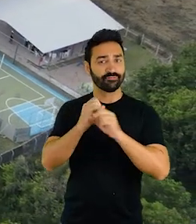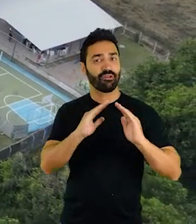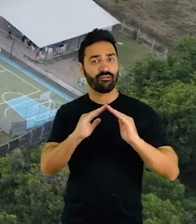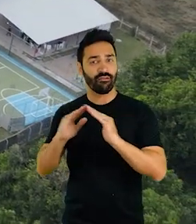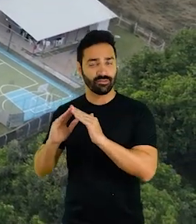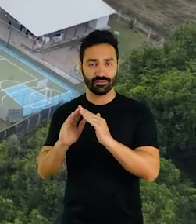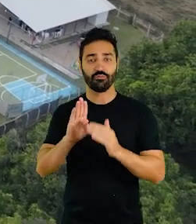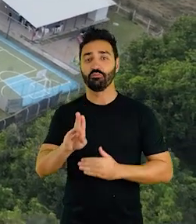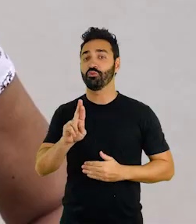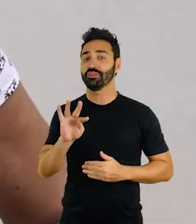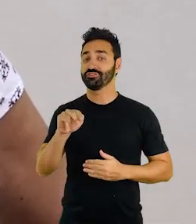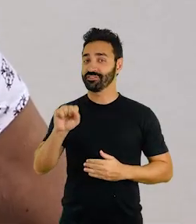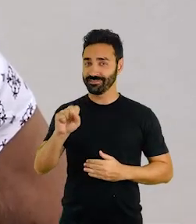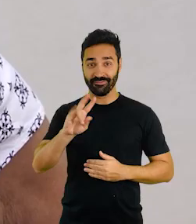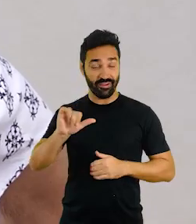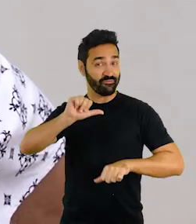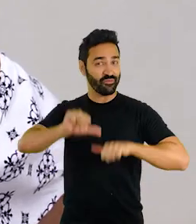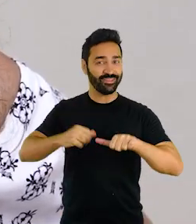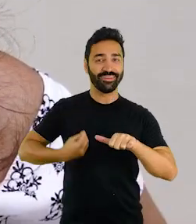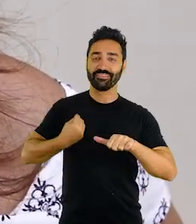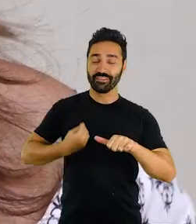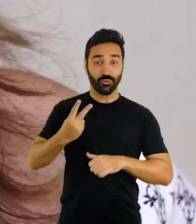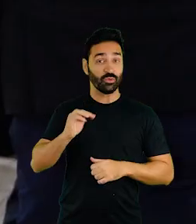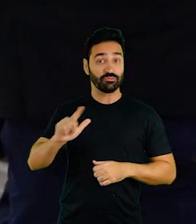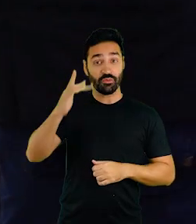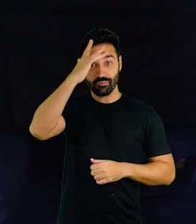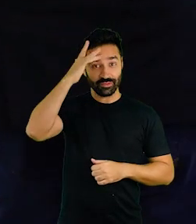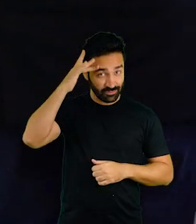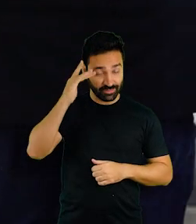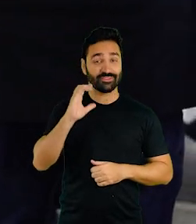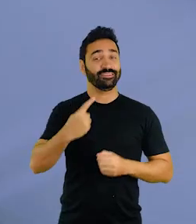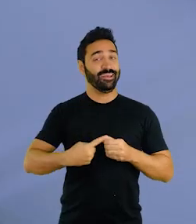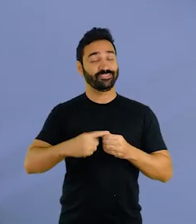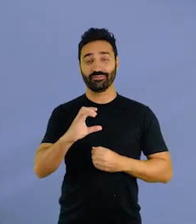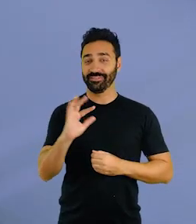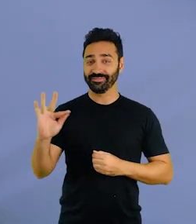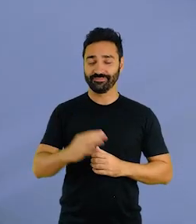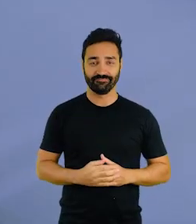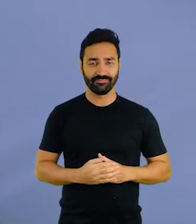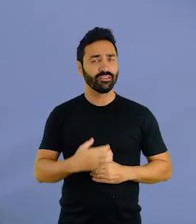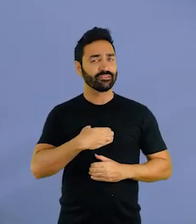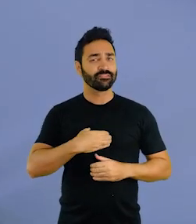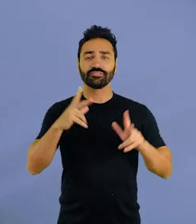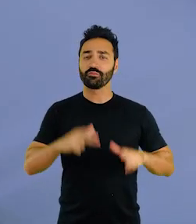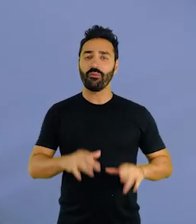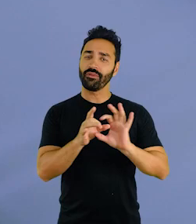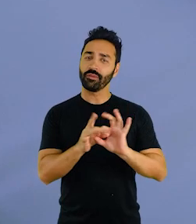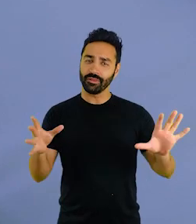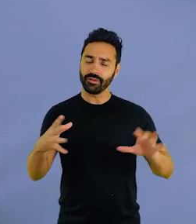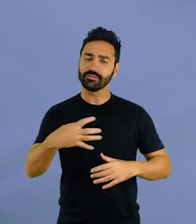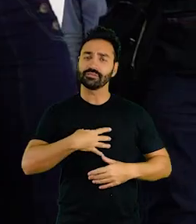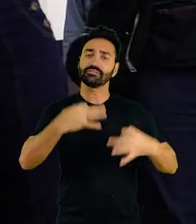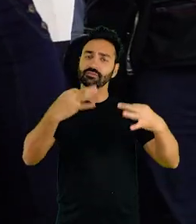residencial Buritis, que vai mudar a vida de cerca de 2 mil mineiros de Coronel Fabriciano. É como a liberdade e a